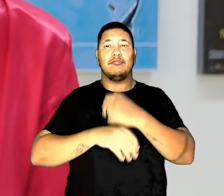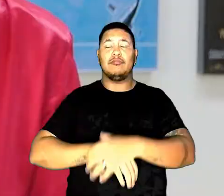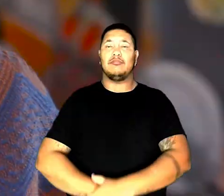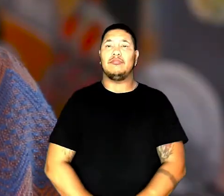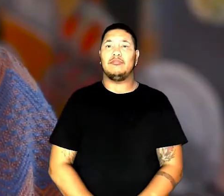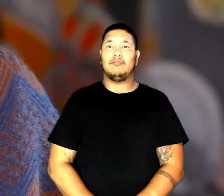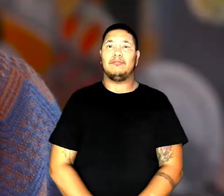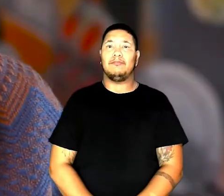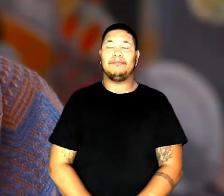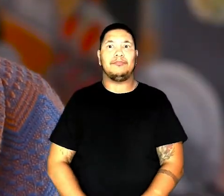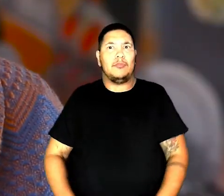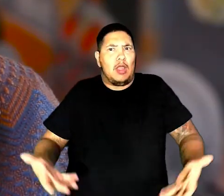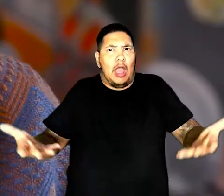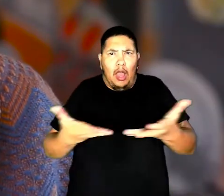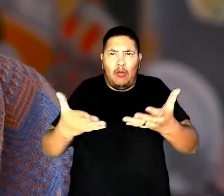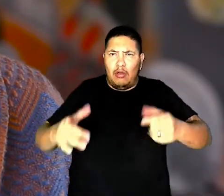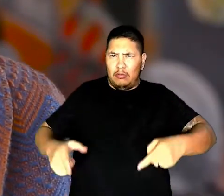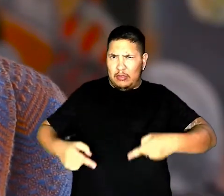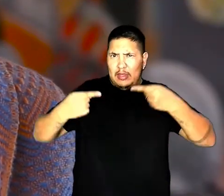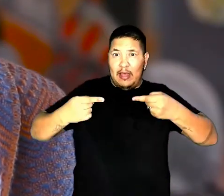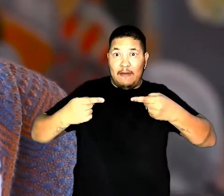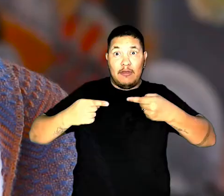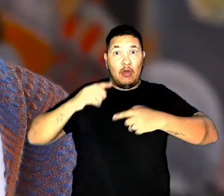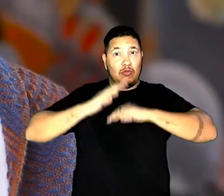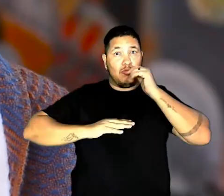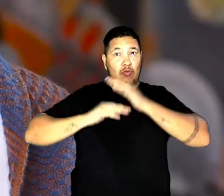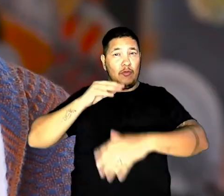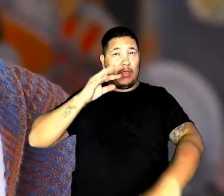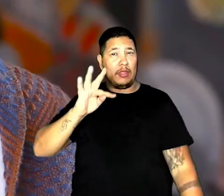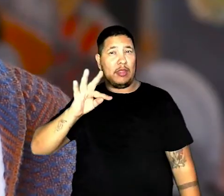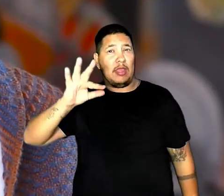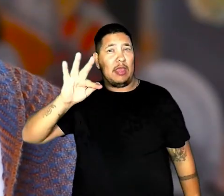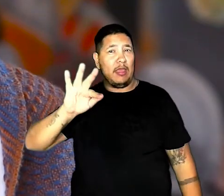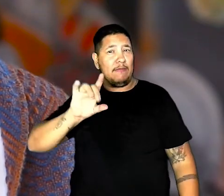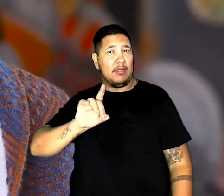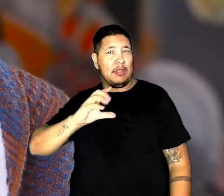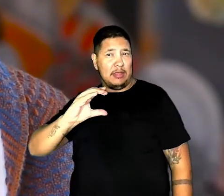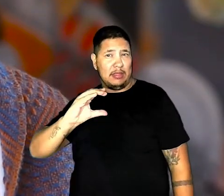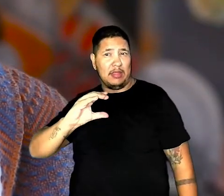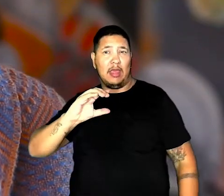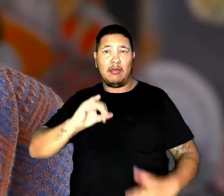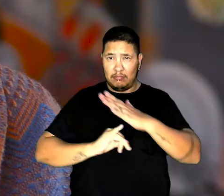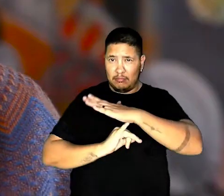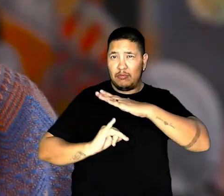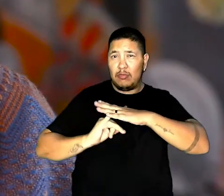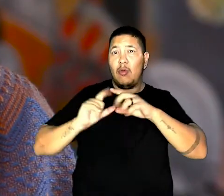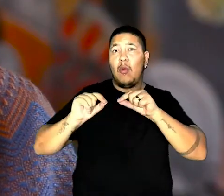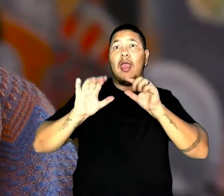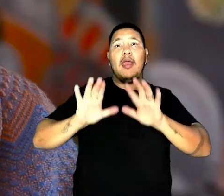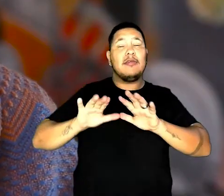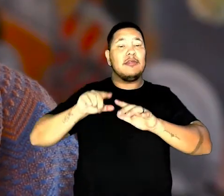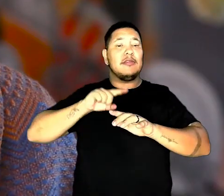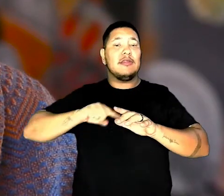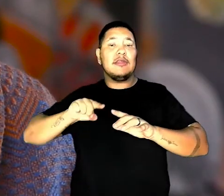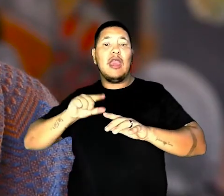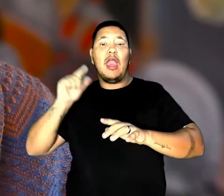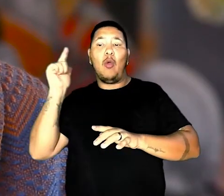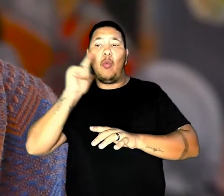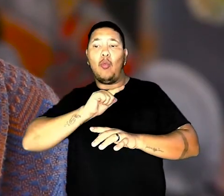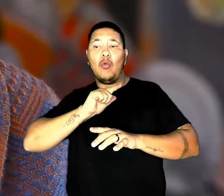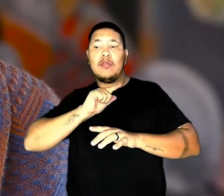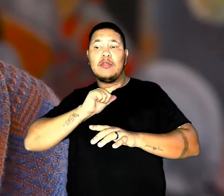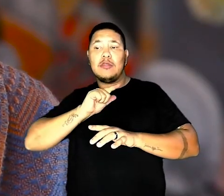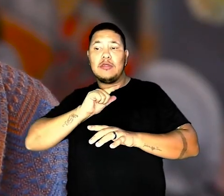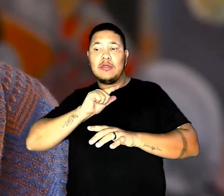segura. Agora, um dos desafios em termos de PFDC como instituição seria esse, que é